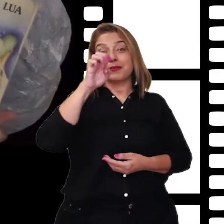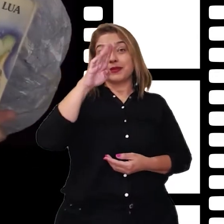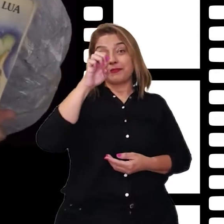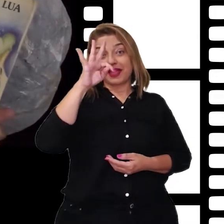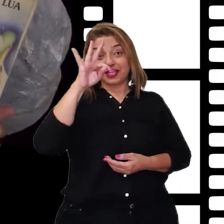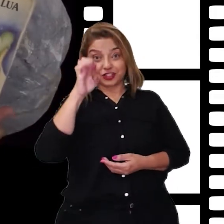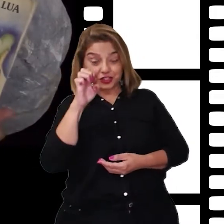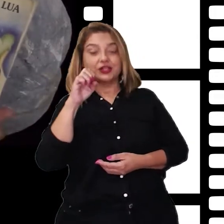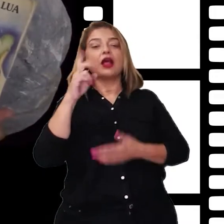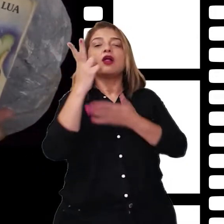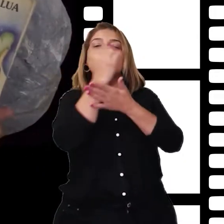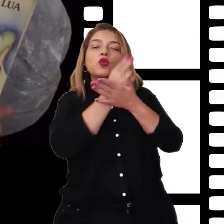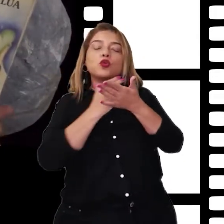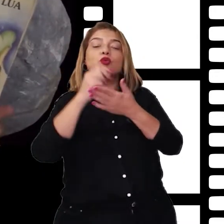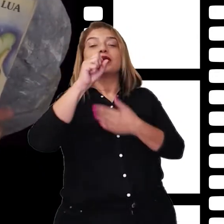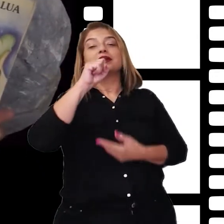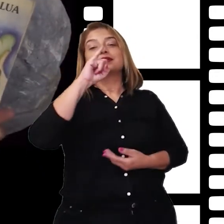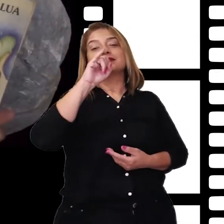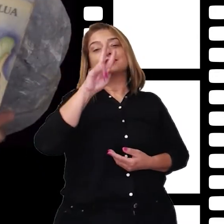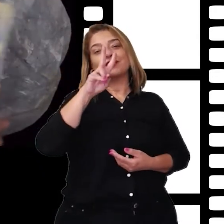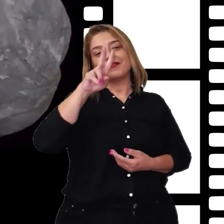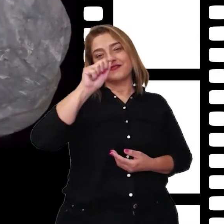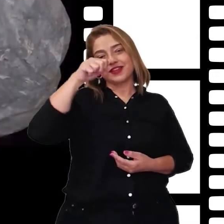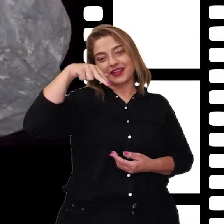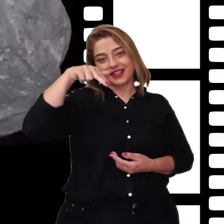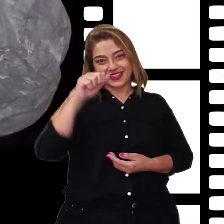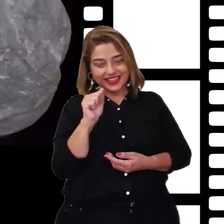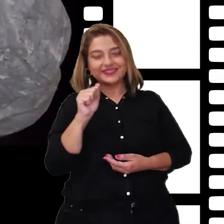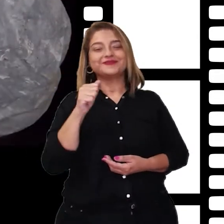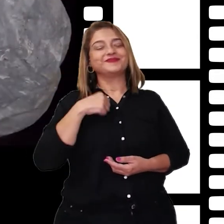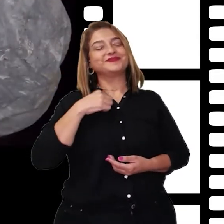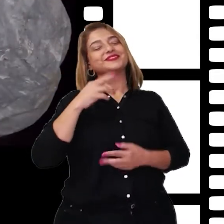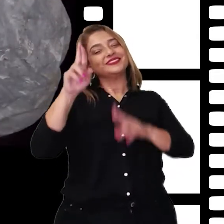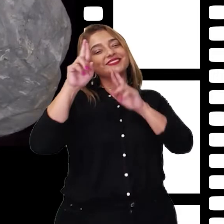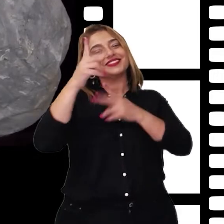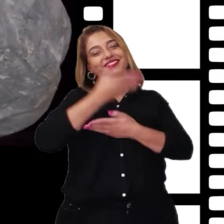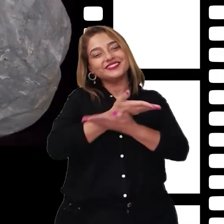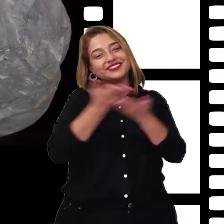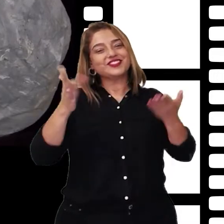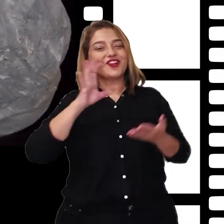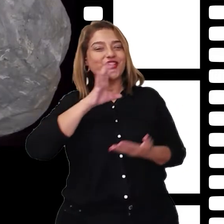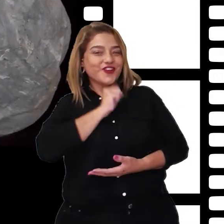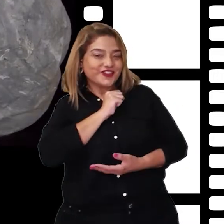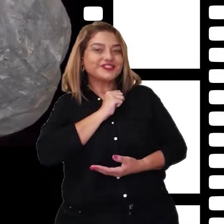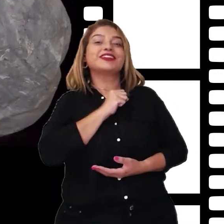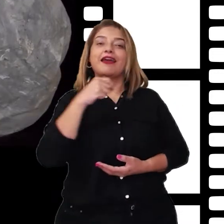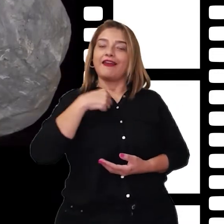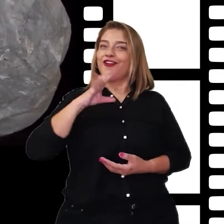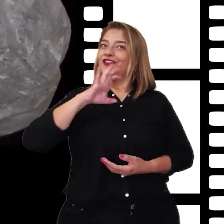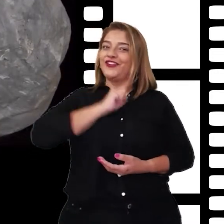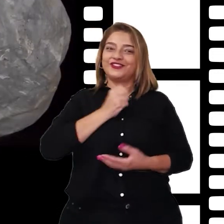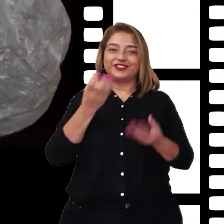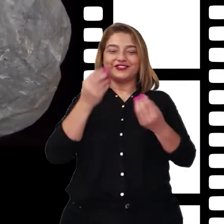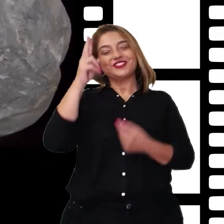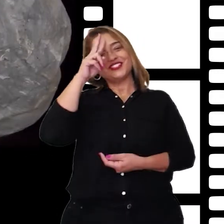ilustrações são da Silvana Imbelone. Eu espero que vocês tenham gostado muito, porque eu adorei. É uma história que foi escrita em